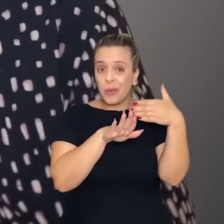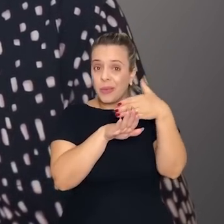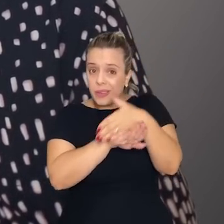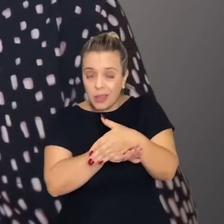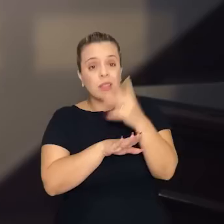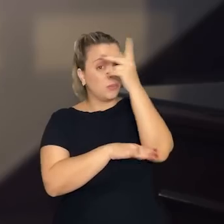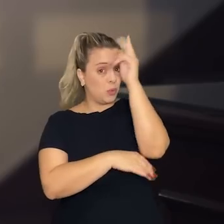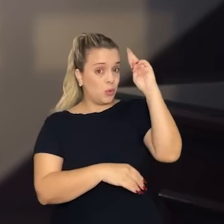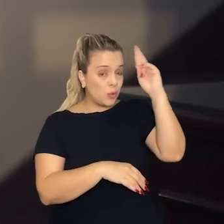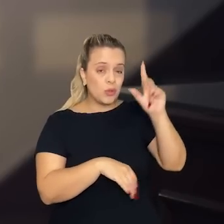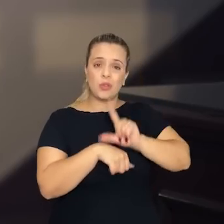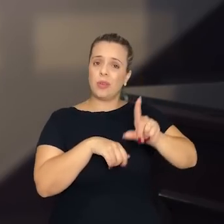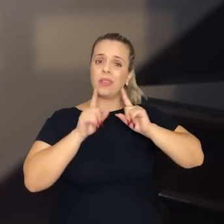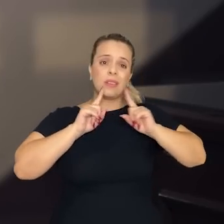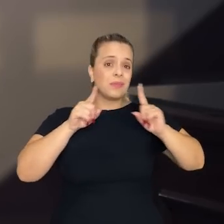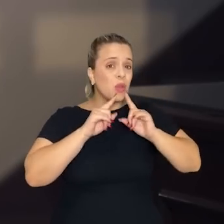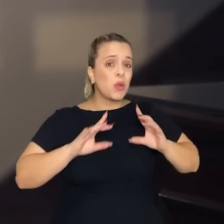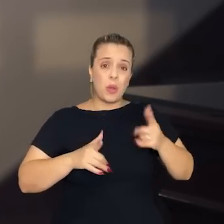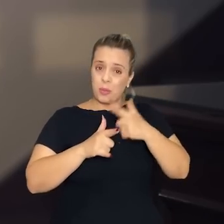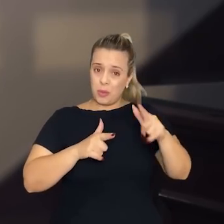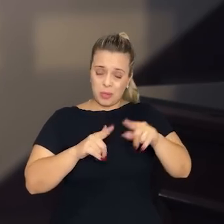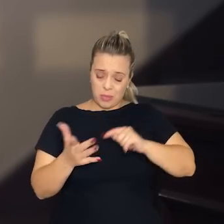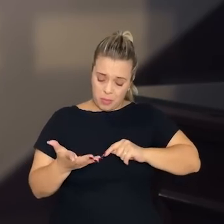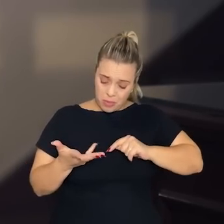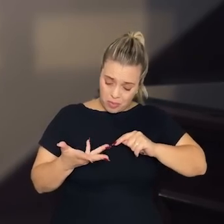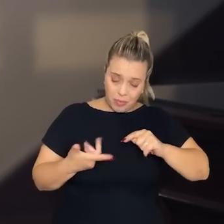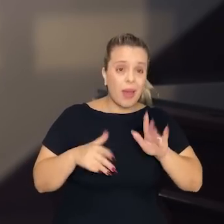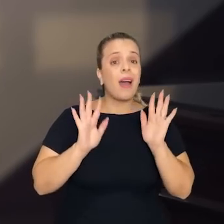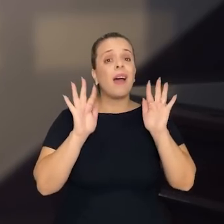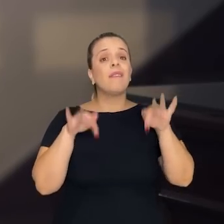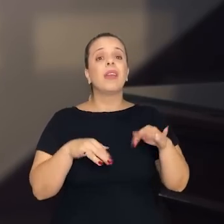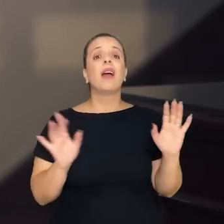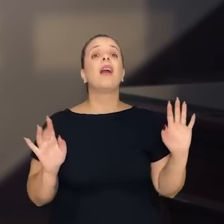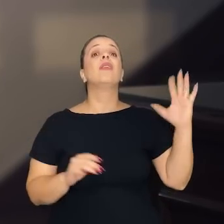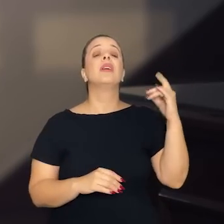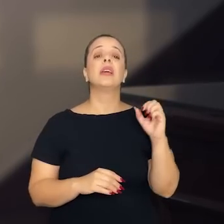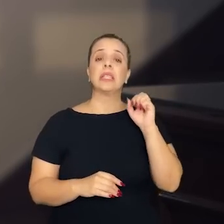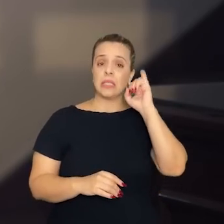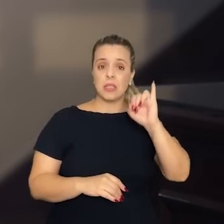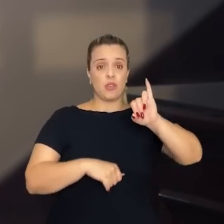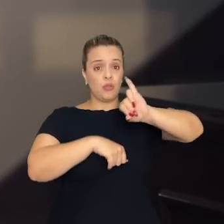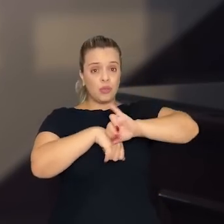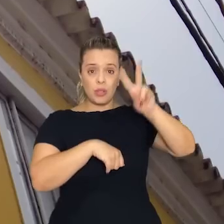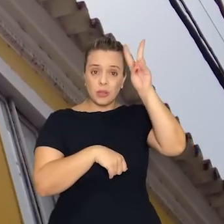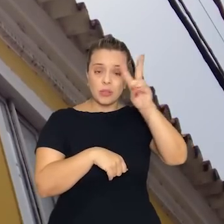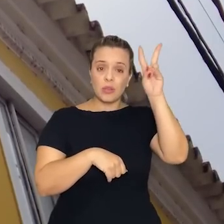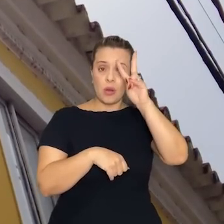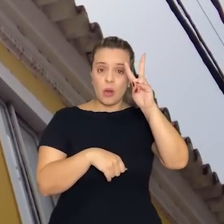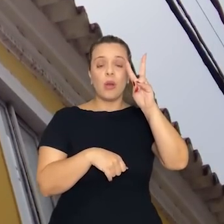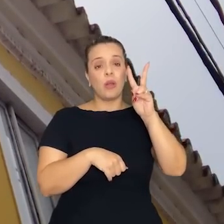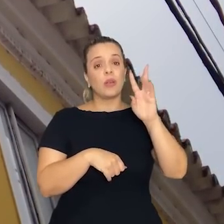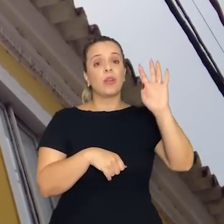proprietários. Todos esses problemas, eles aparecem na medida em que o centro histórico vai sendo esvaziado.